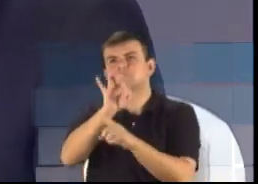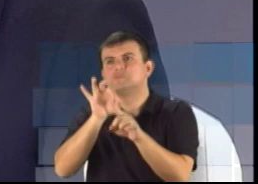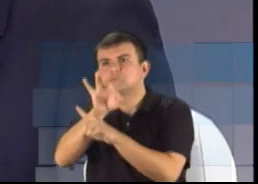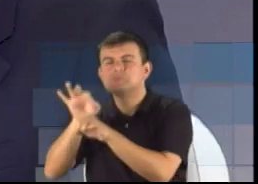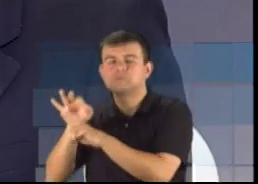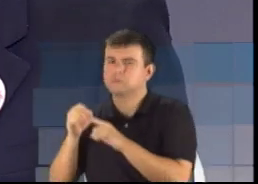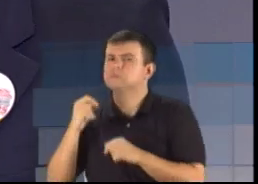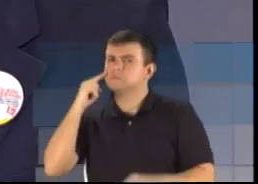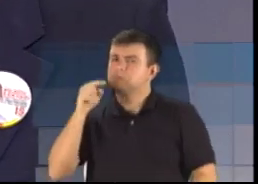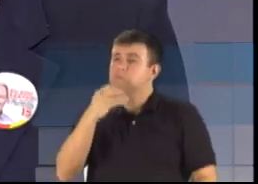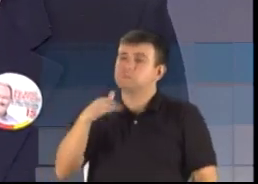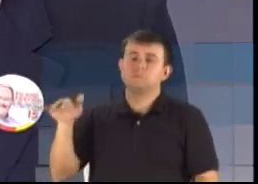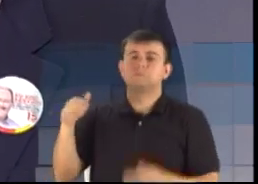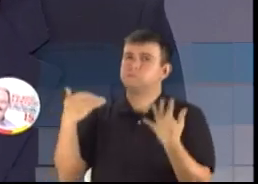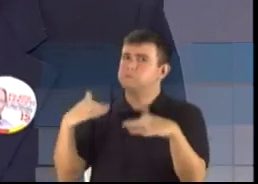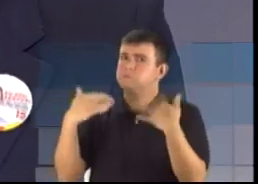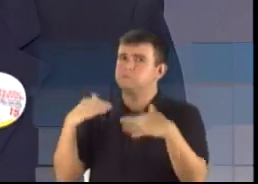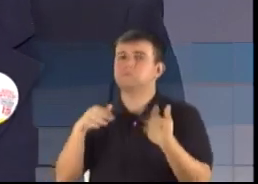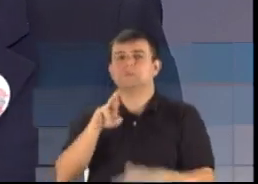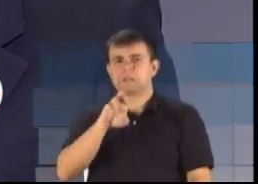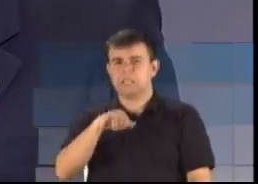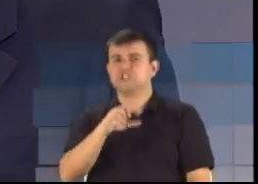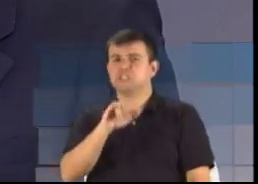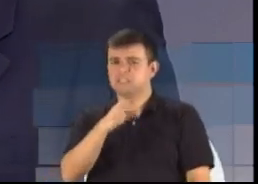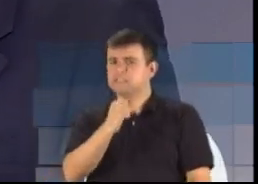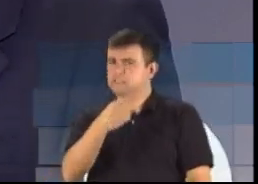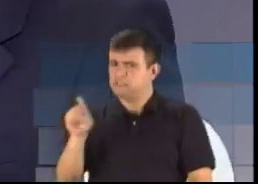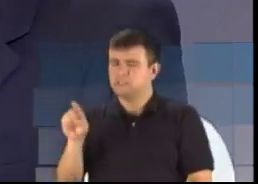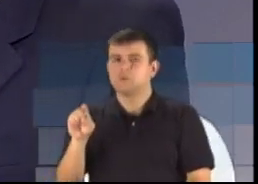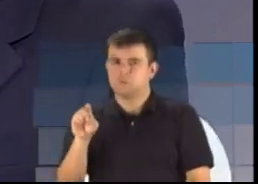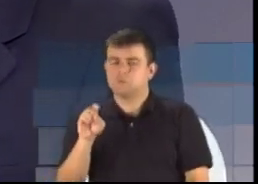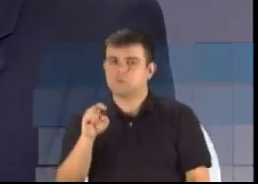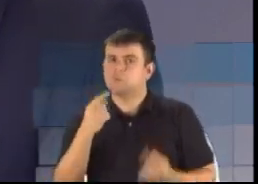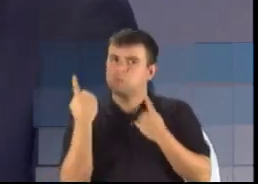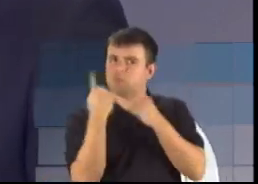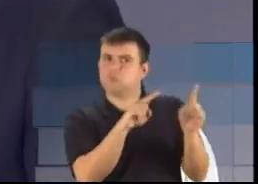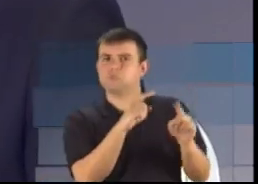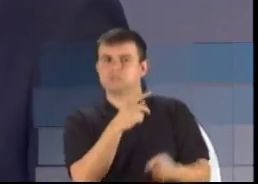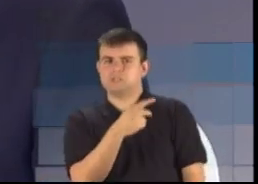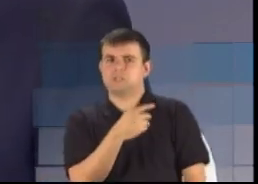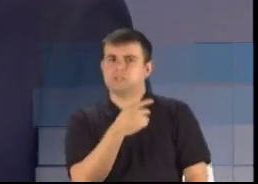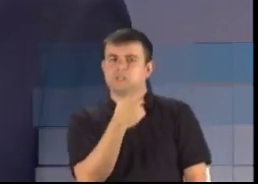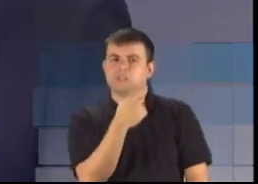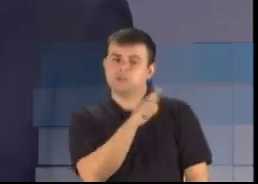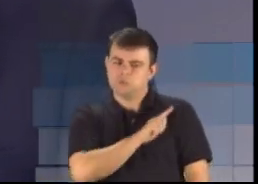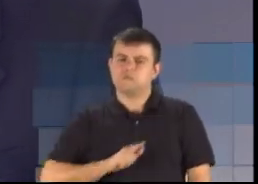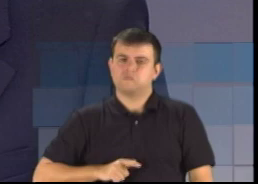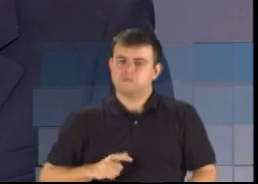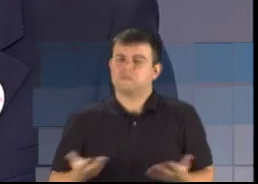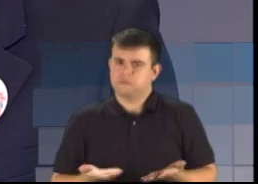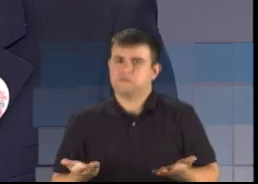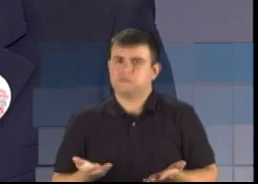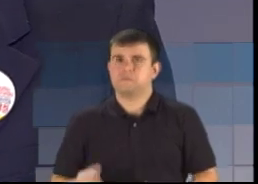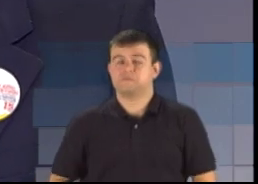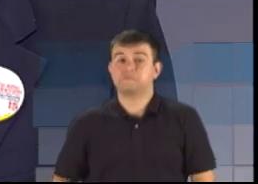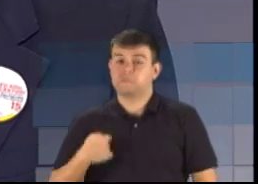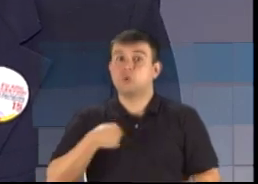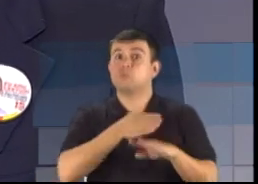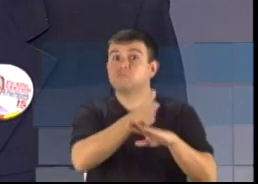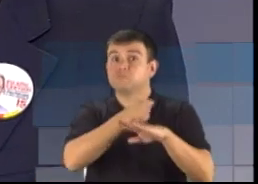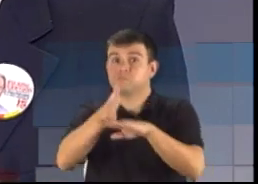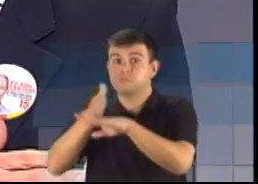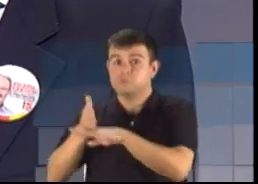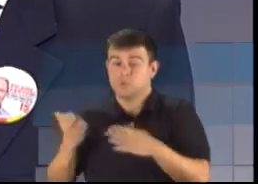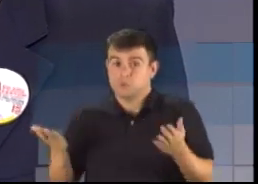A rejeição, efetivamente, é muito grande. O Estado que eu tenho andado, e tenho andado muito no Estado, não só agora como